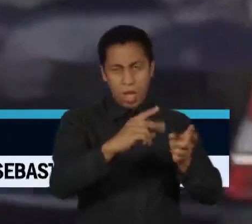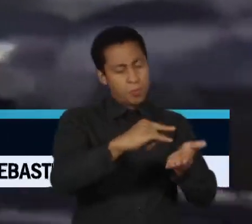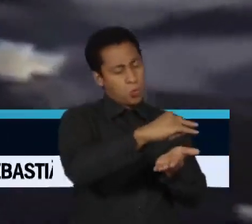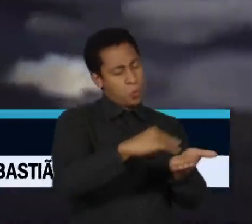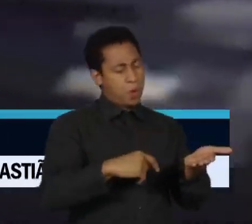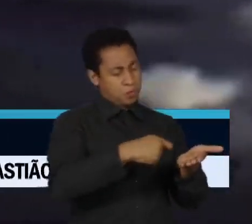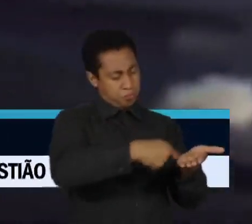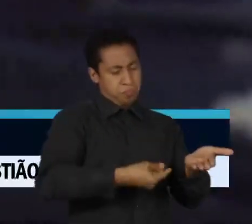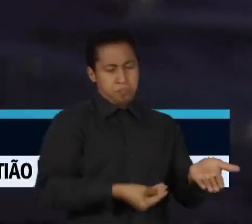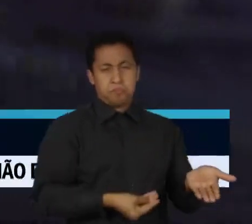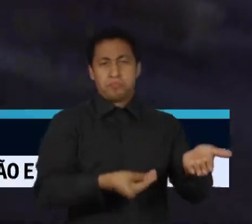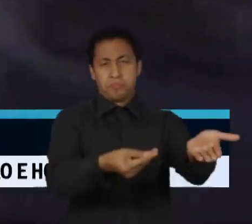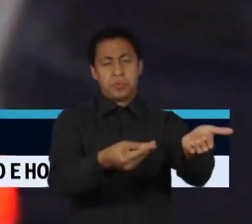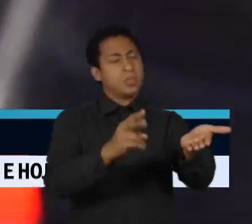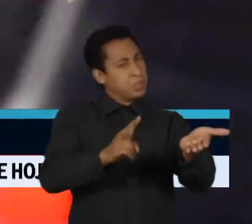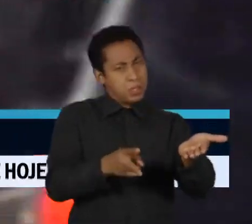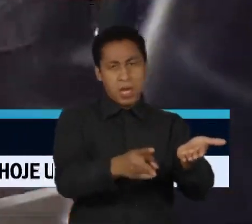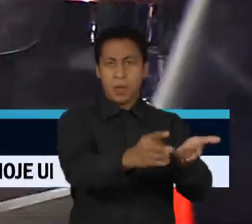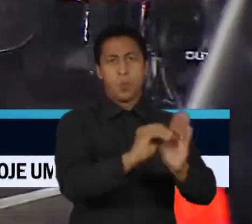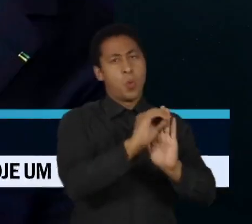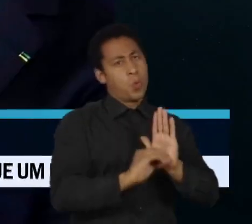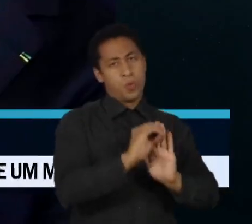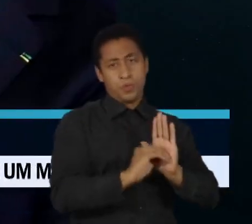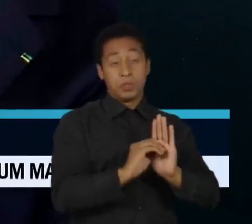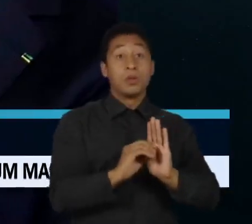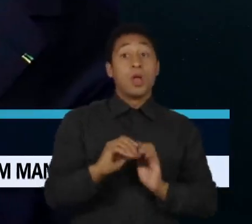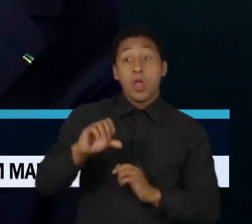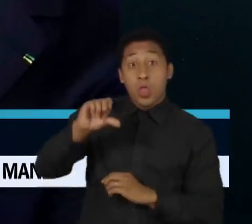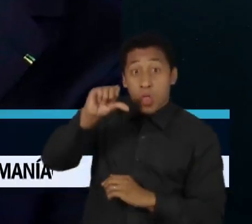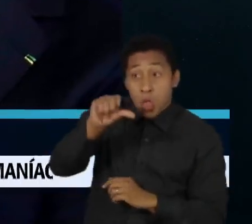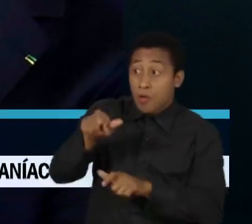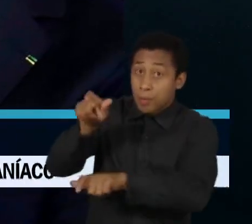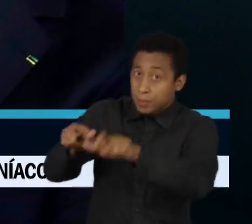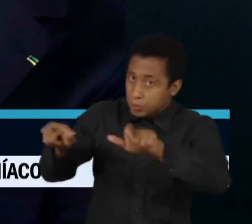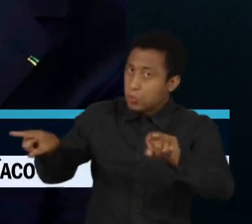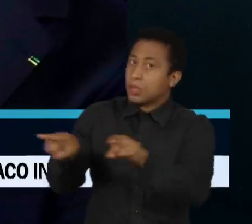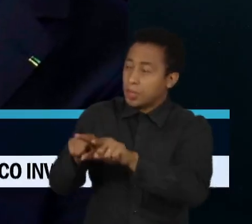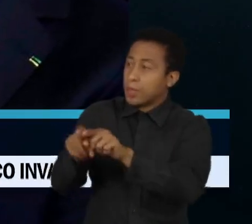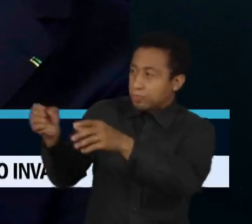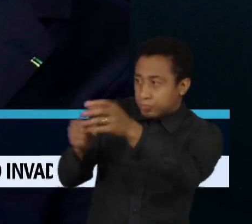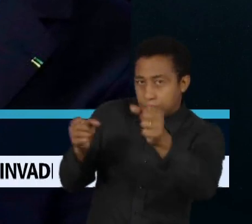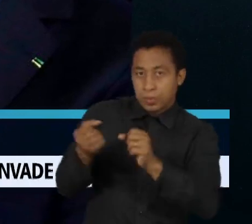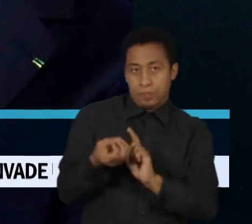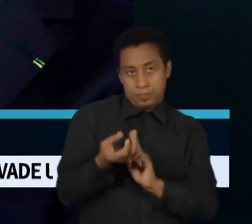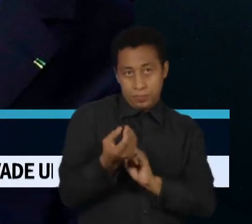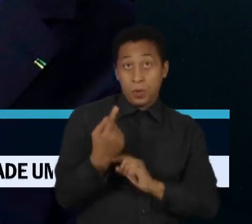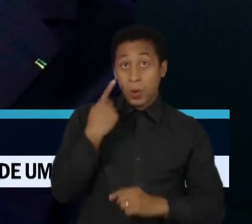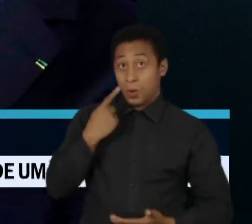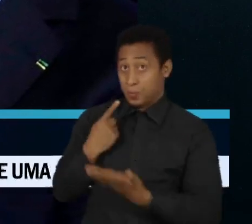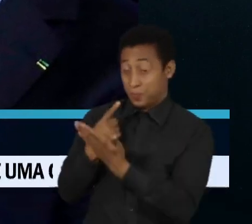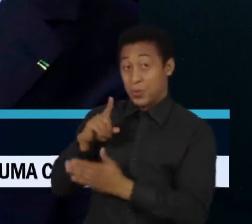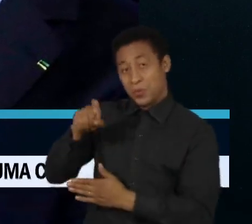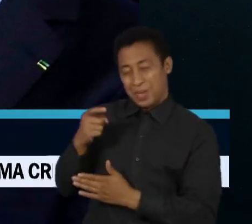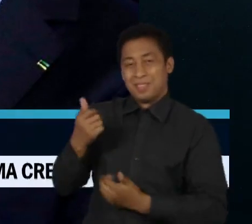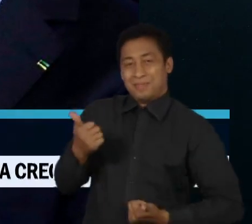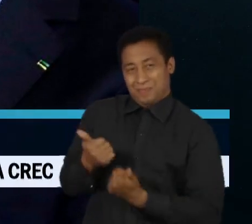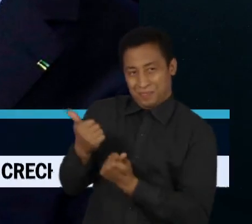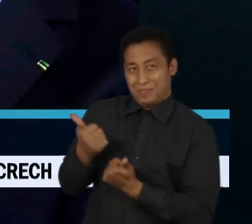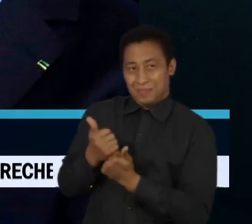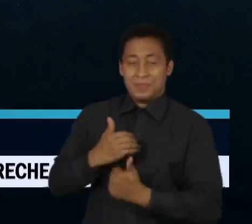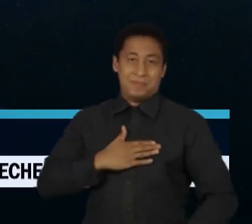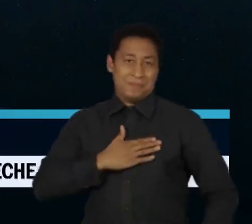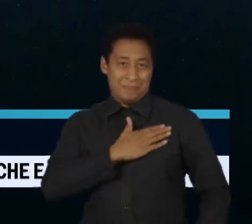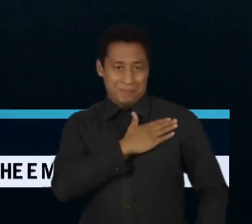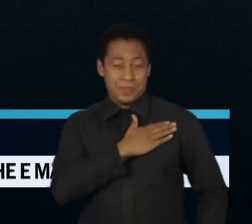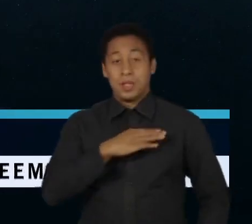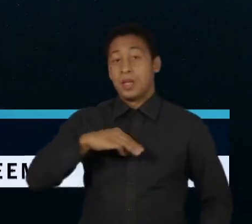Além dele, outras nove pessoas foram ouvidas. Entre eles estão o ex-ajudante de ordens de Bolsonaro, o tenente-coronel Mauro